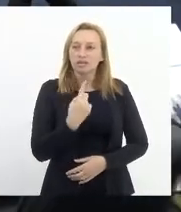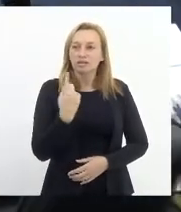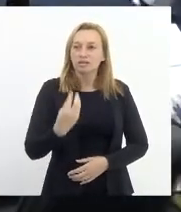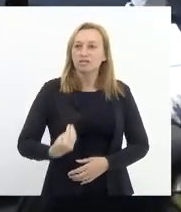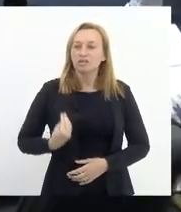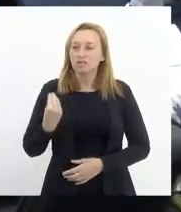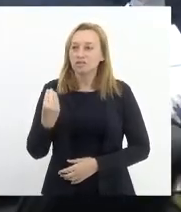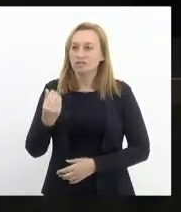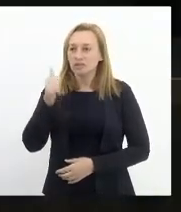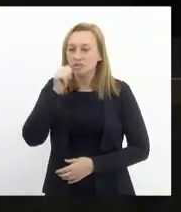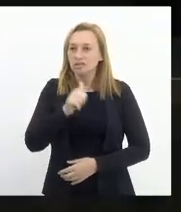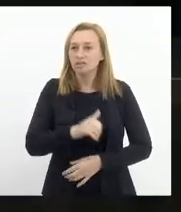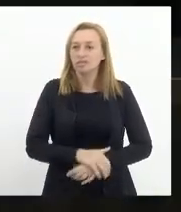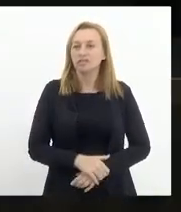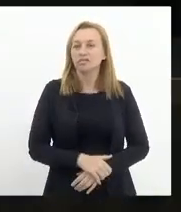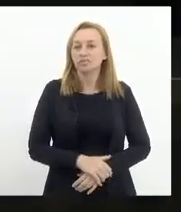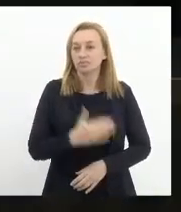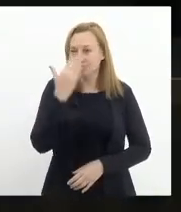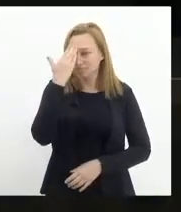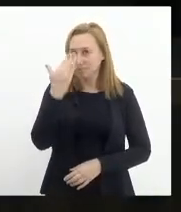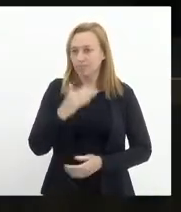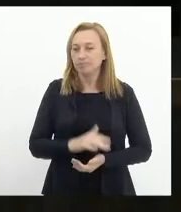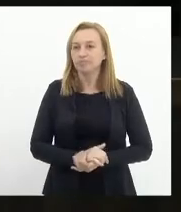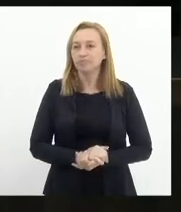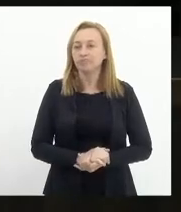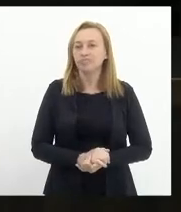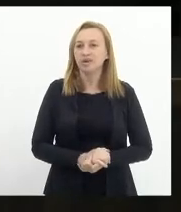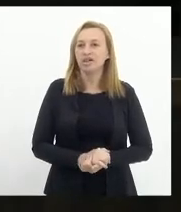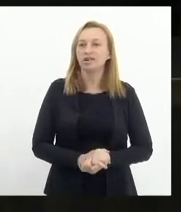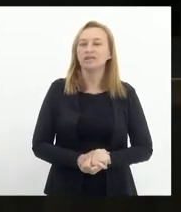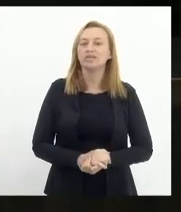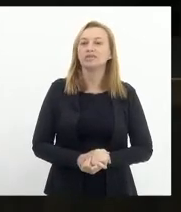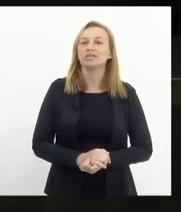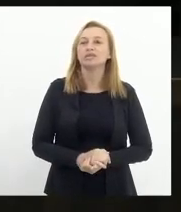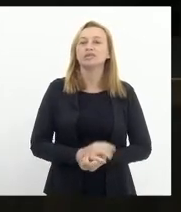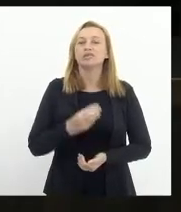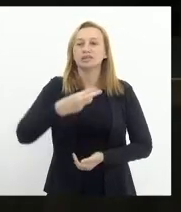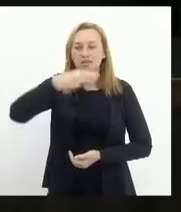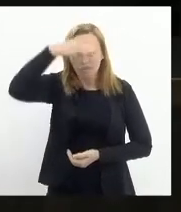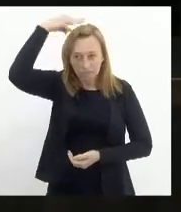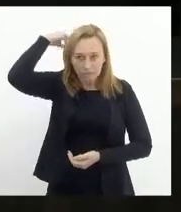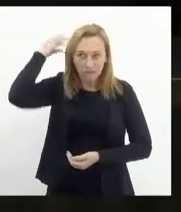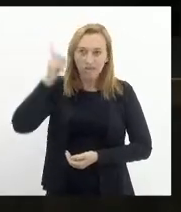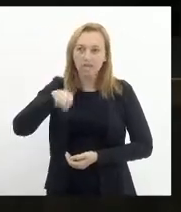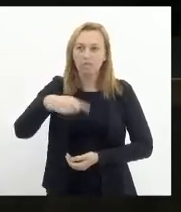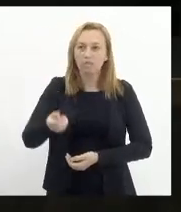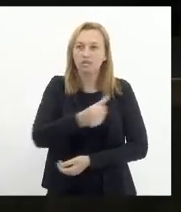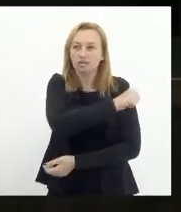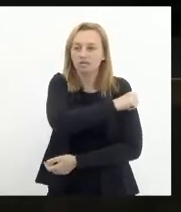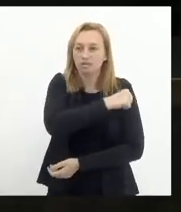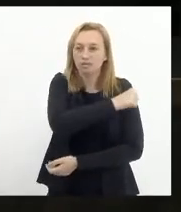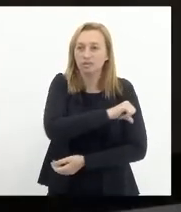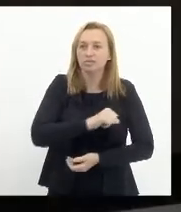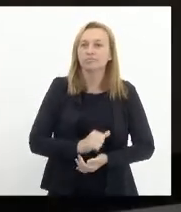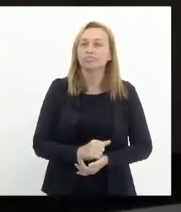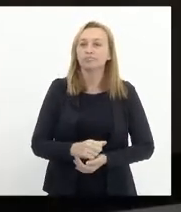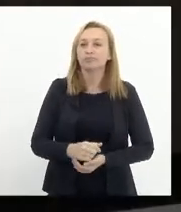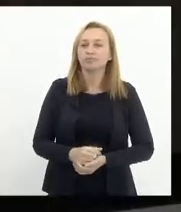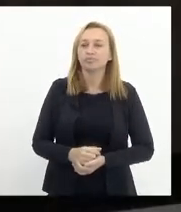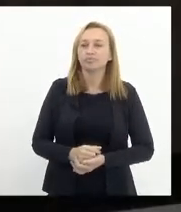Qual é a declaração de voto? Declaração de voto, deputado Márcio, em seguida, enfermeira. Senhor presidente,